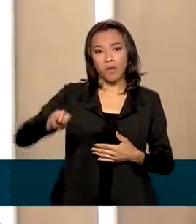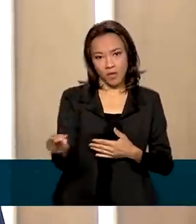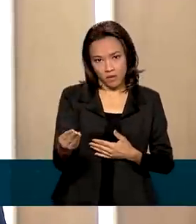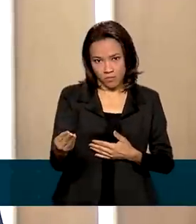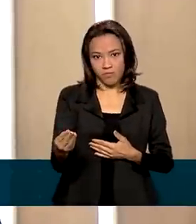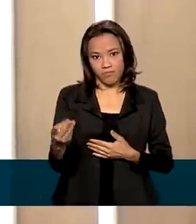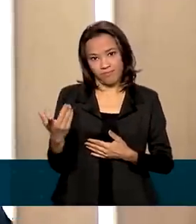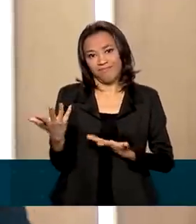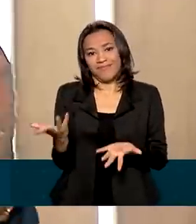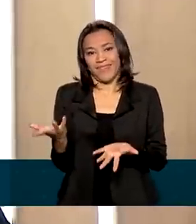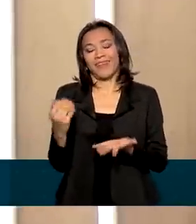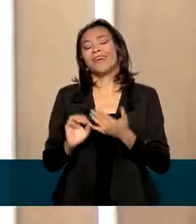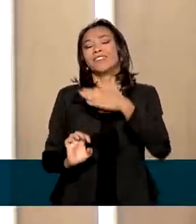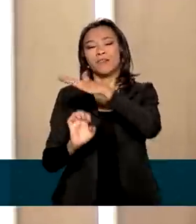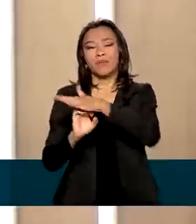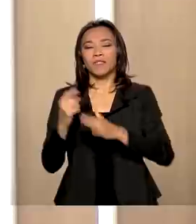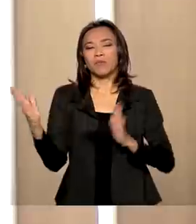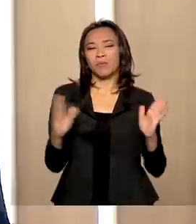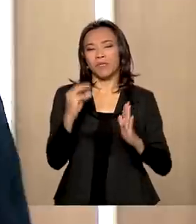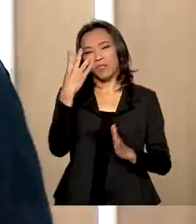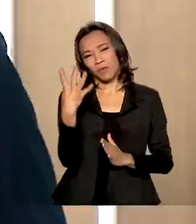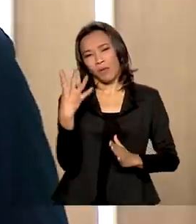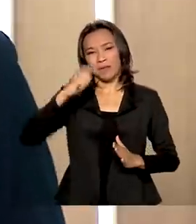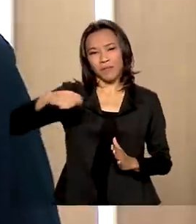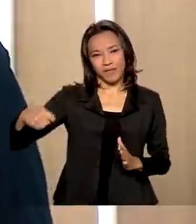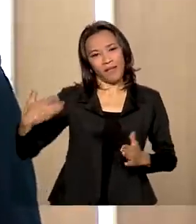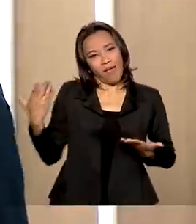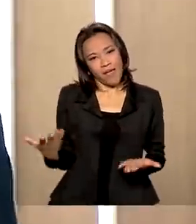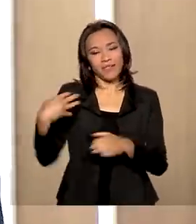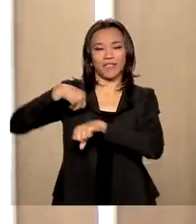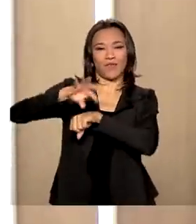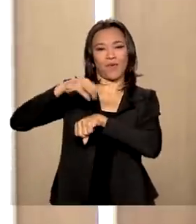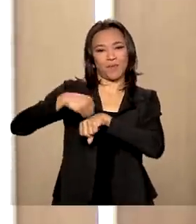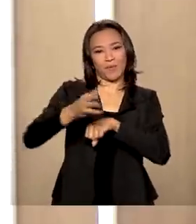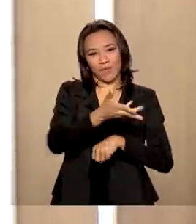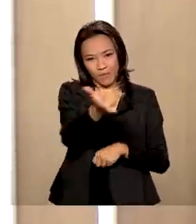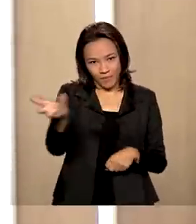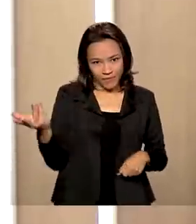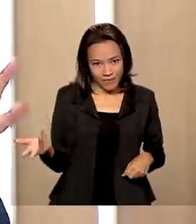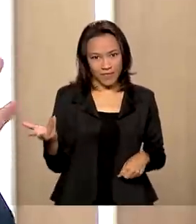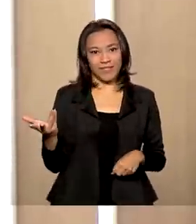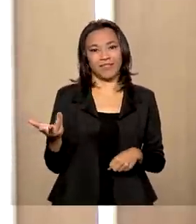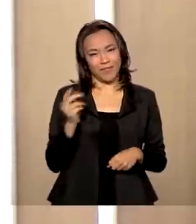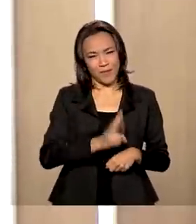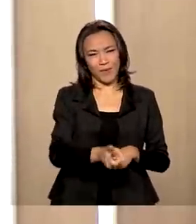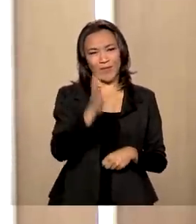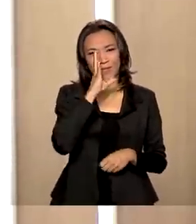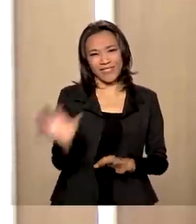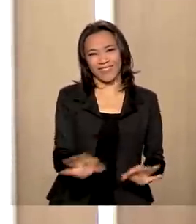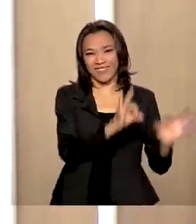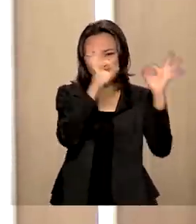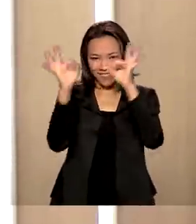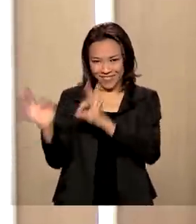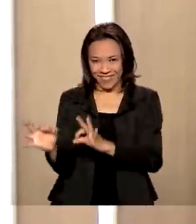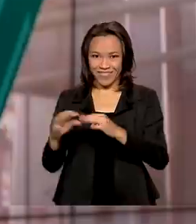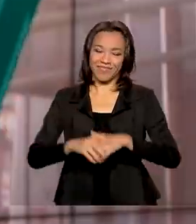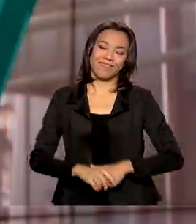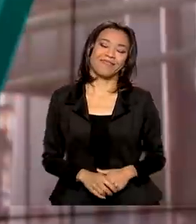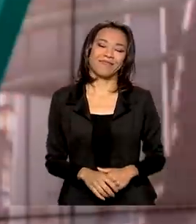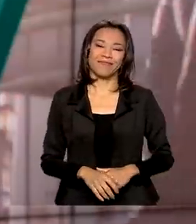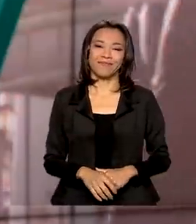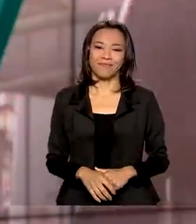quatro meses. Essas eram as informações que nós queríamos fazer para você, telespectador, e continue conosco. E tenha um ótimo dia.